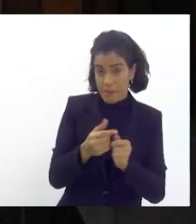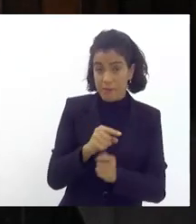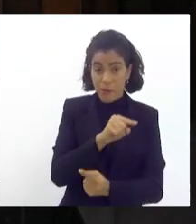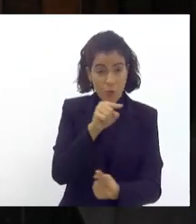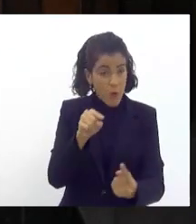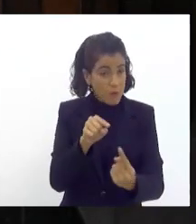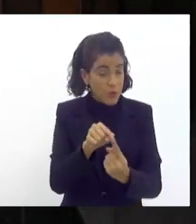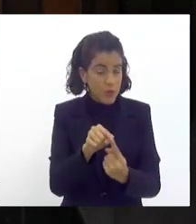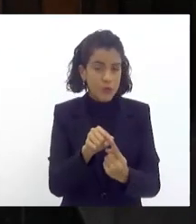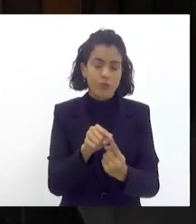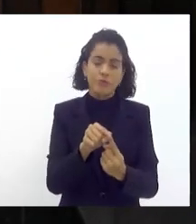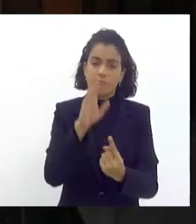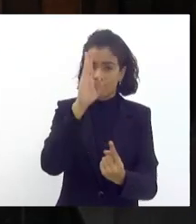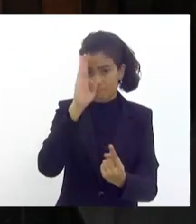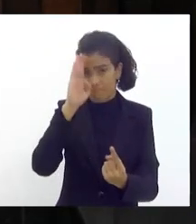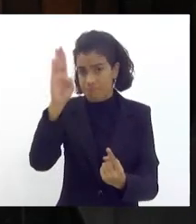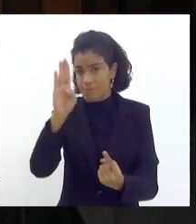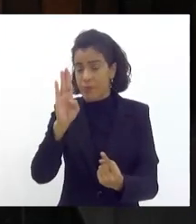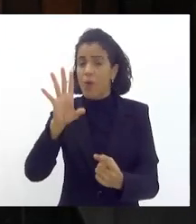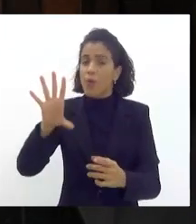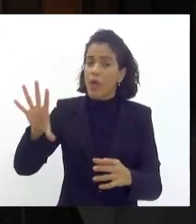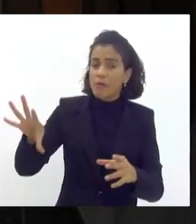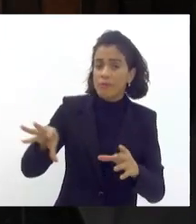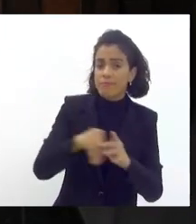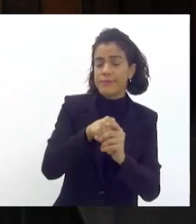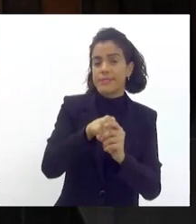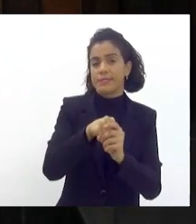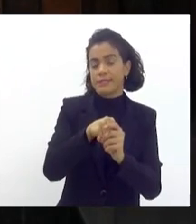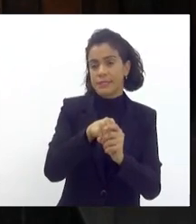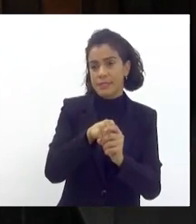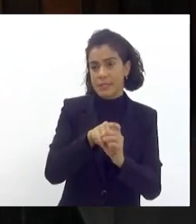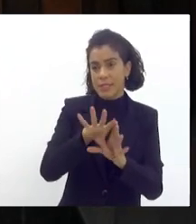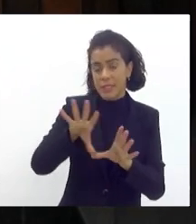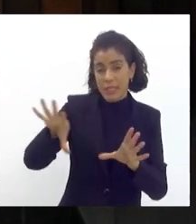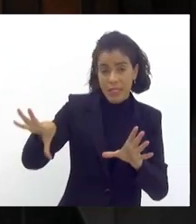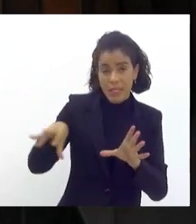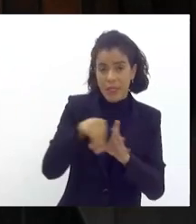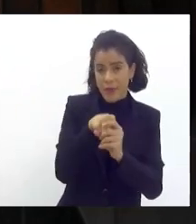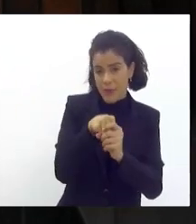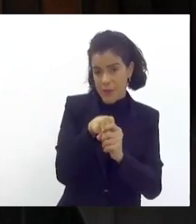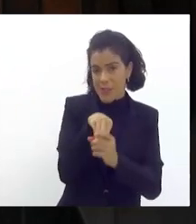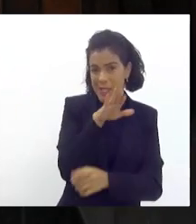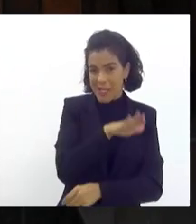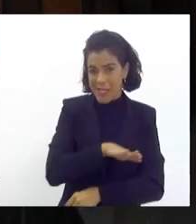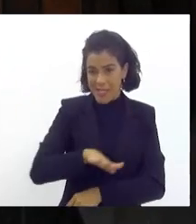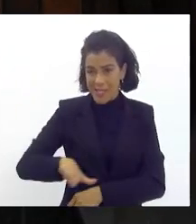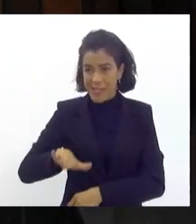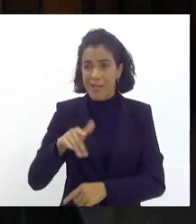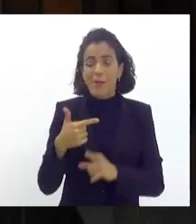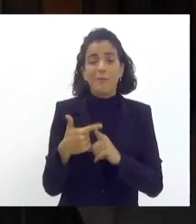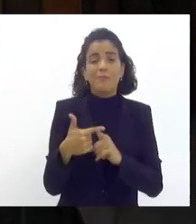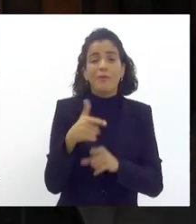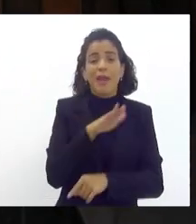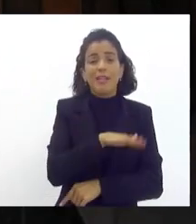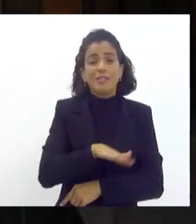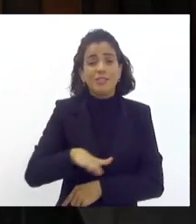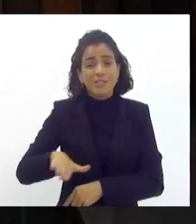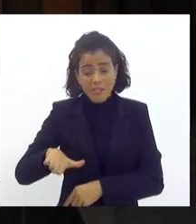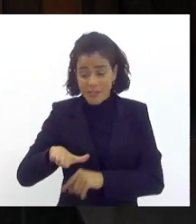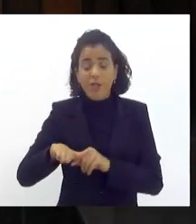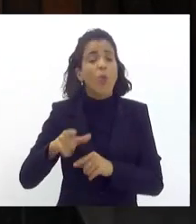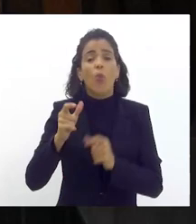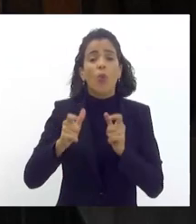nosso é estar incluindo essas crianças porque são escolas são crianças de escolas